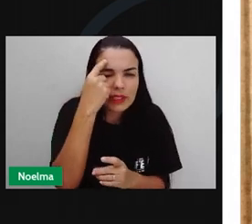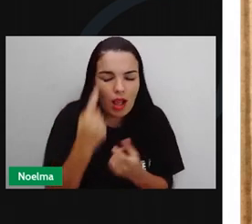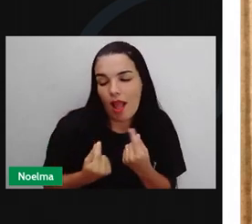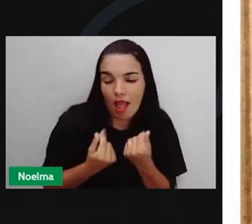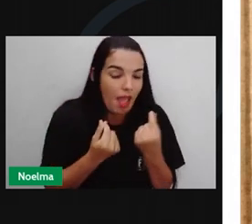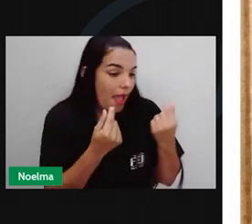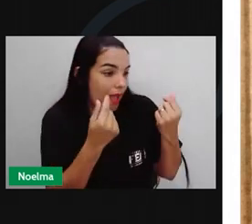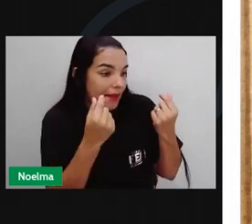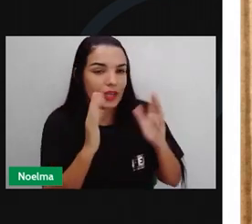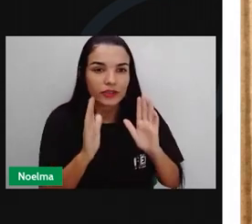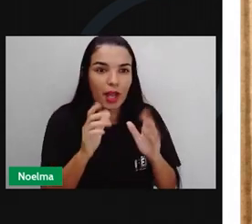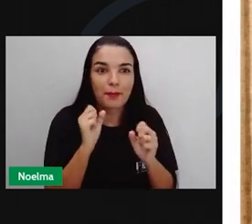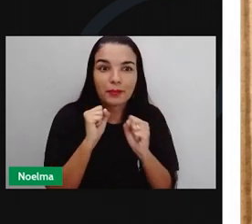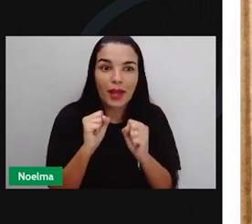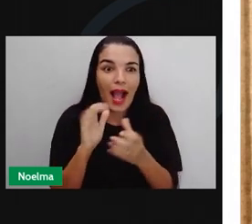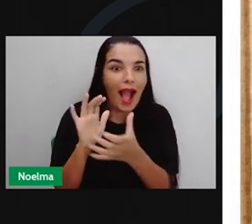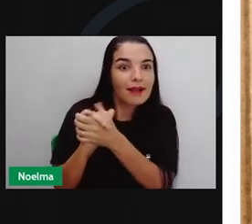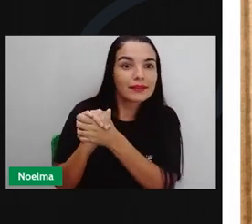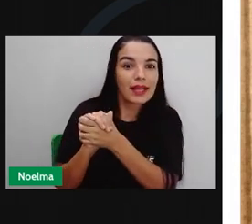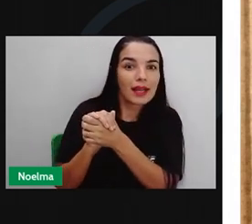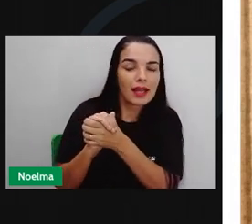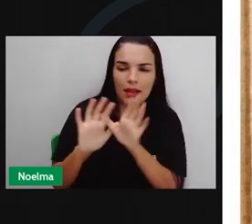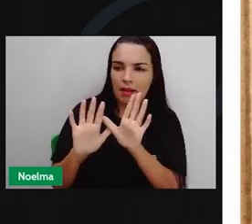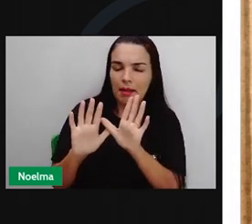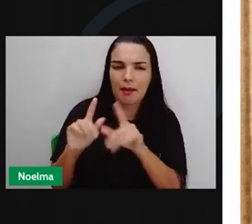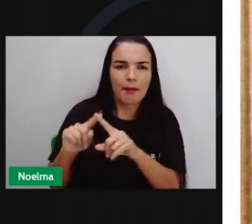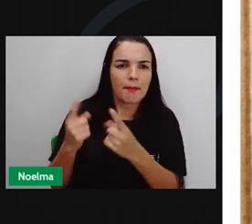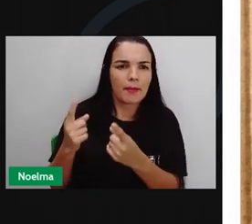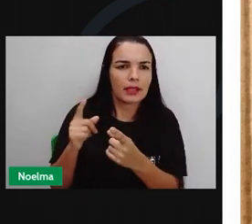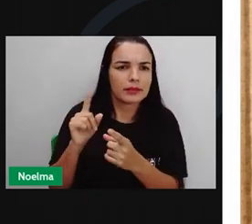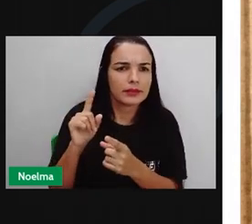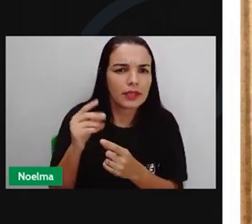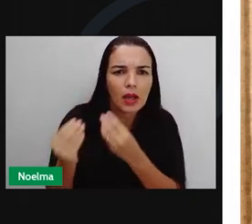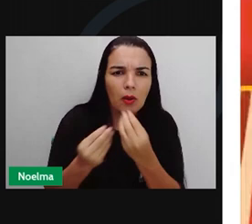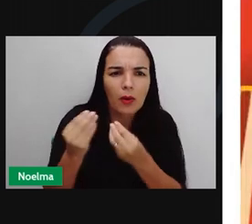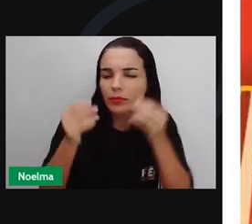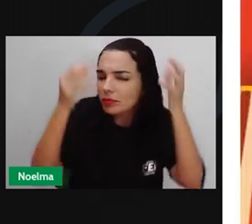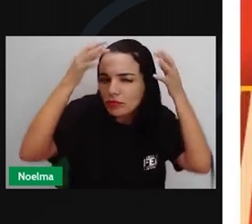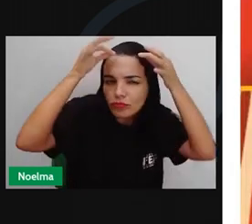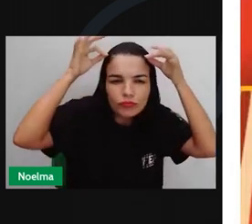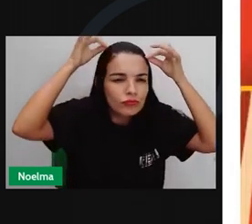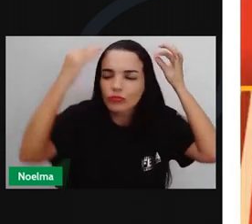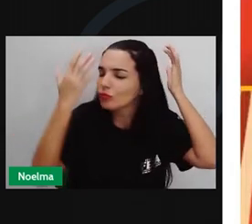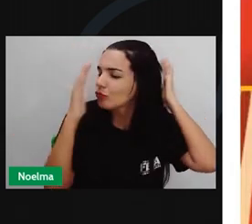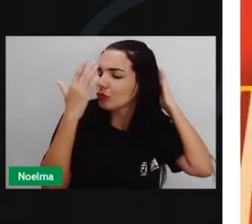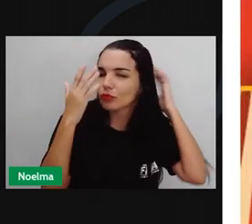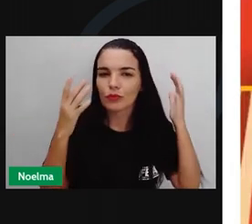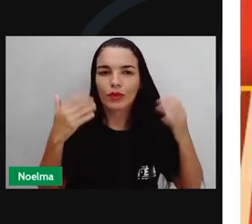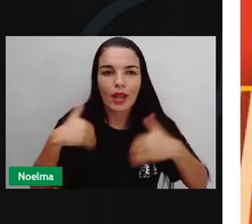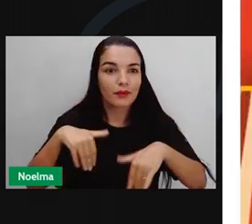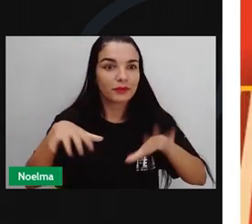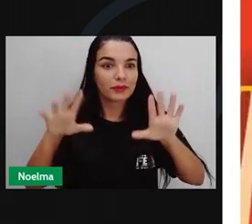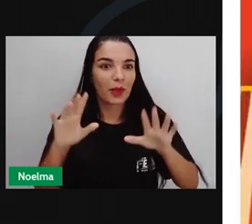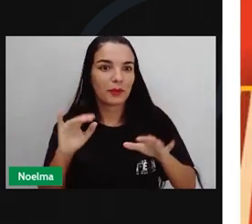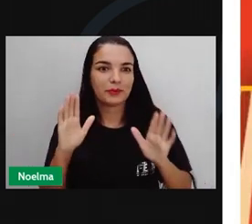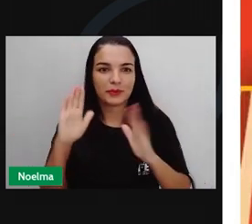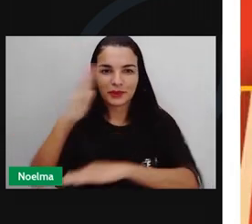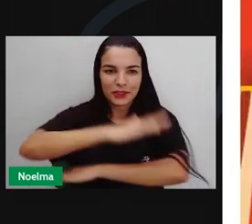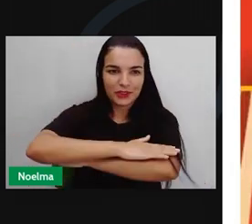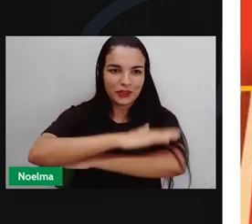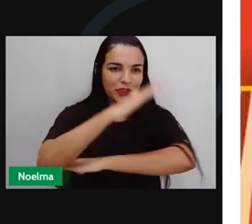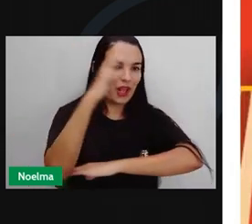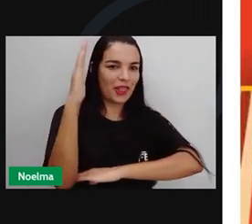podia se casar. Arrumou-se toda, colocou uma fita no cabelo e foi para a janela. A quem passava,